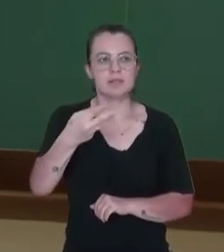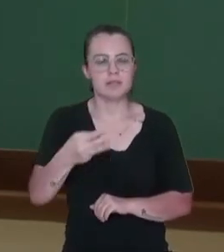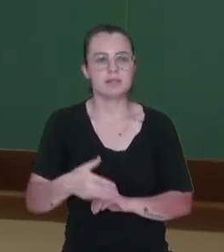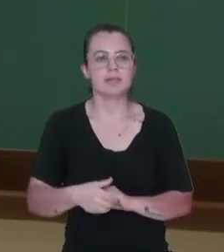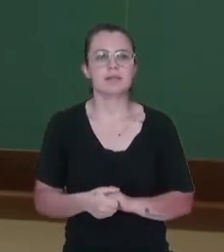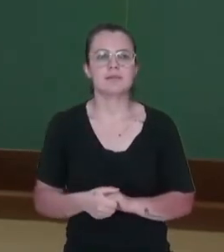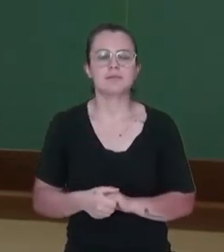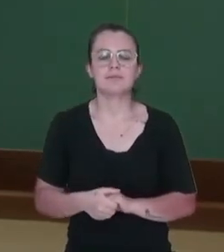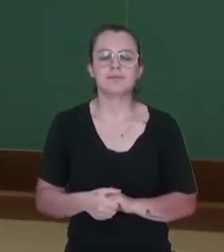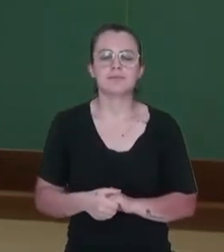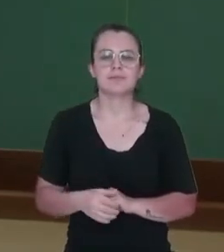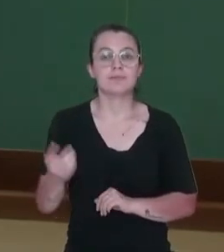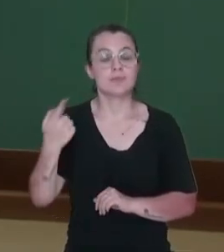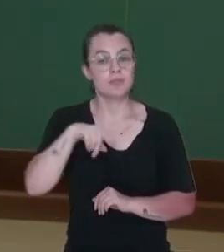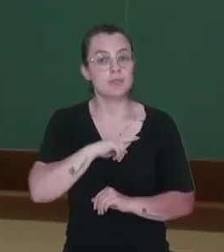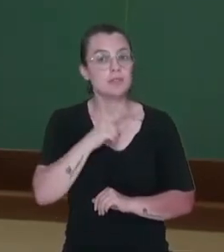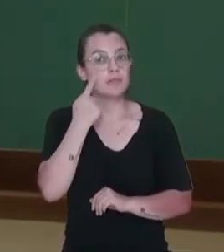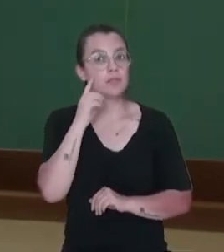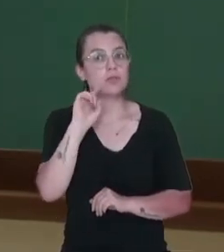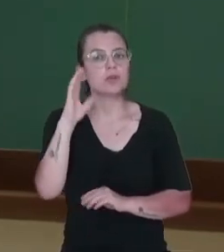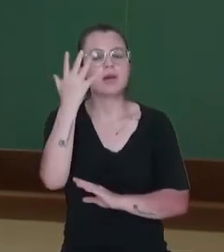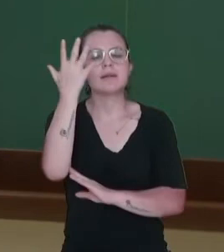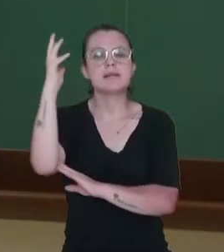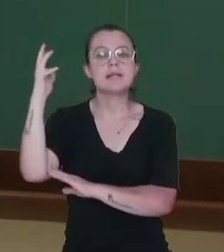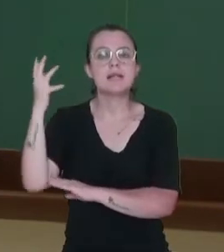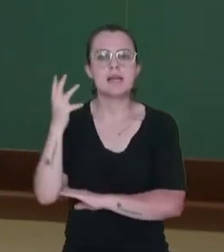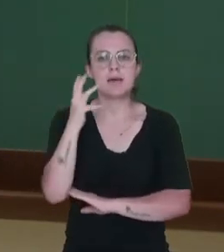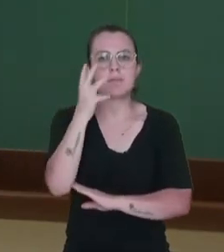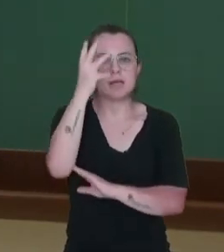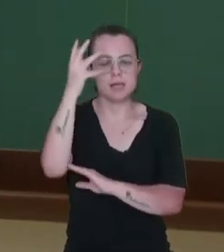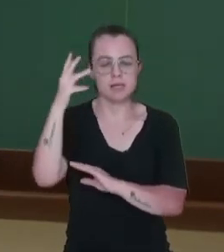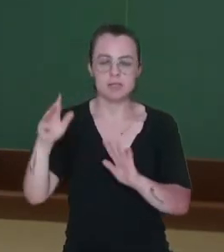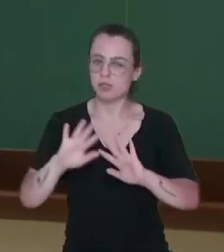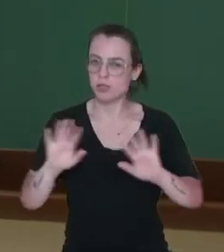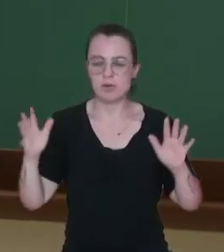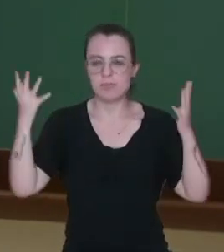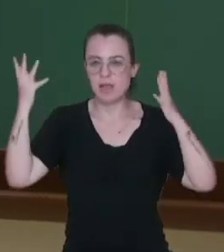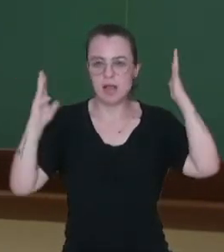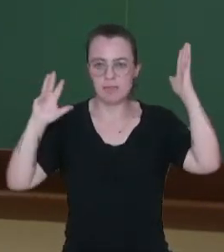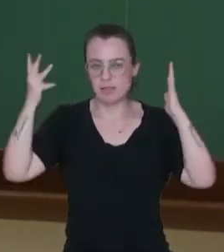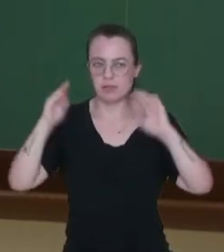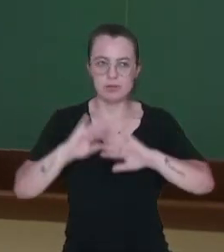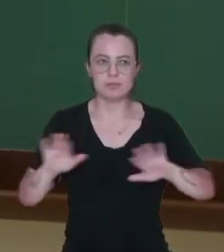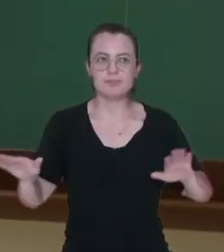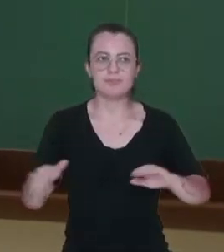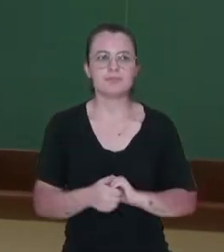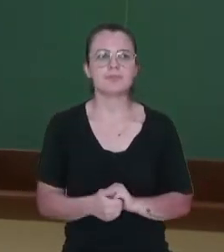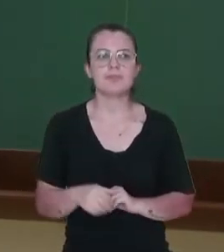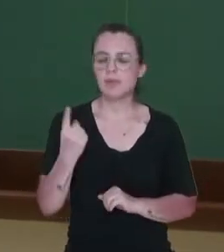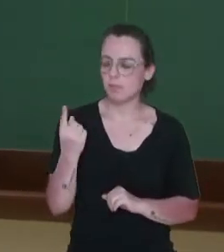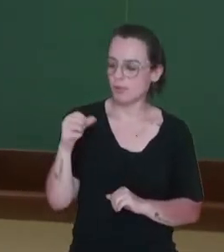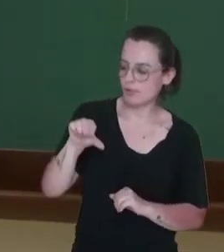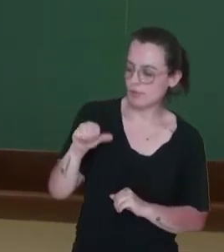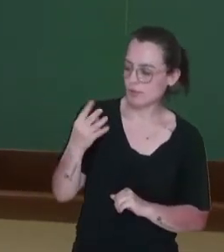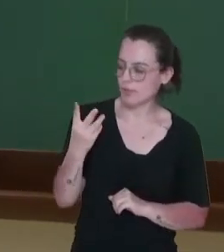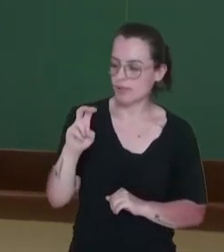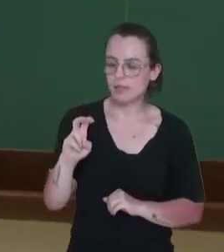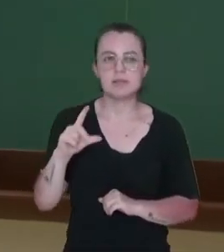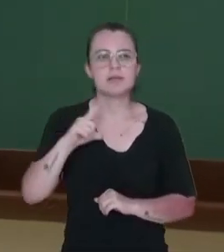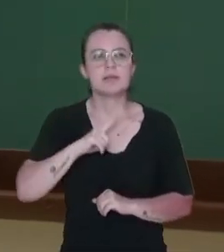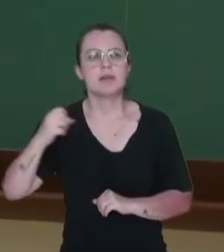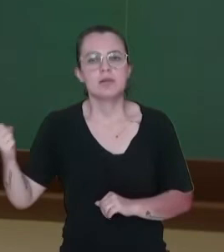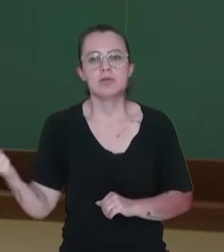levando em conta somente os critérios naturais. Em 1945, a gente vai ter uma